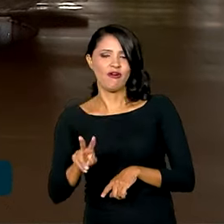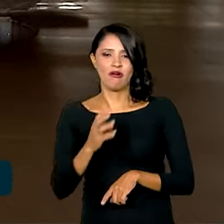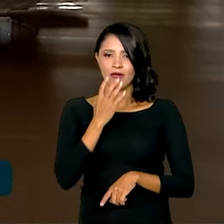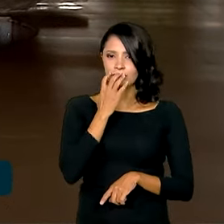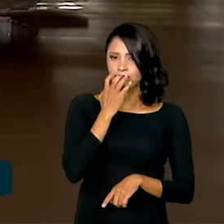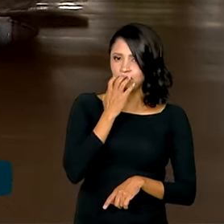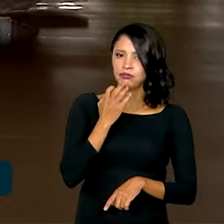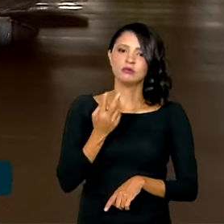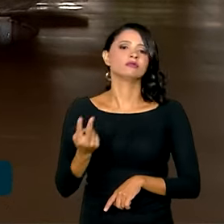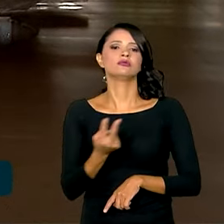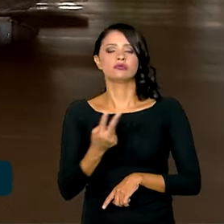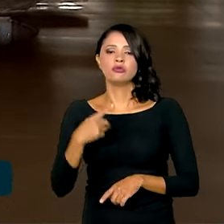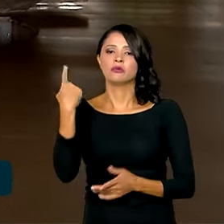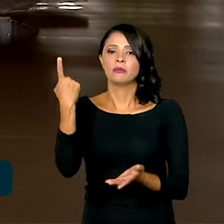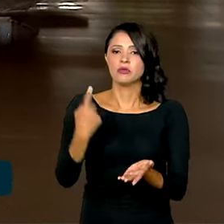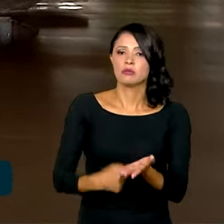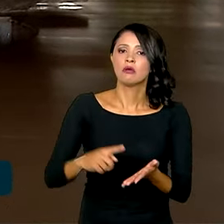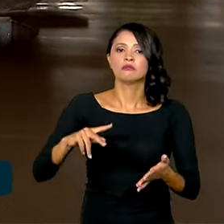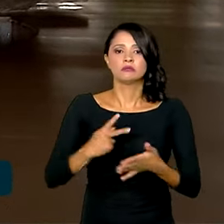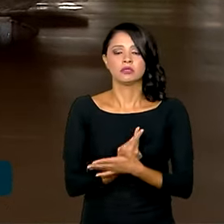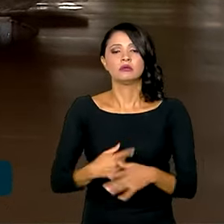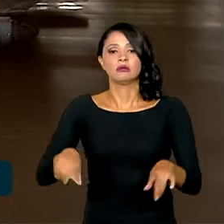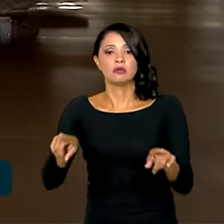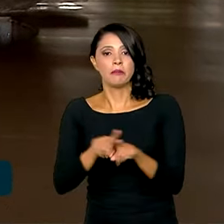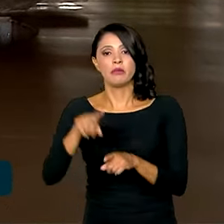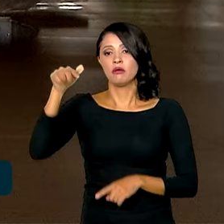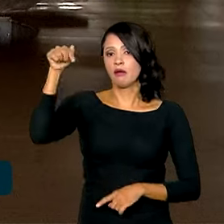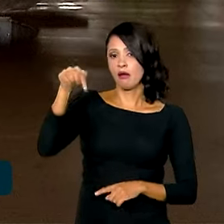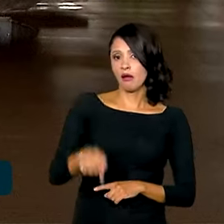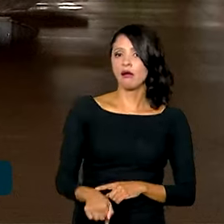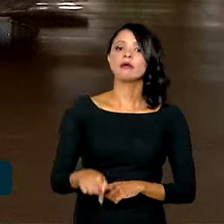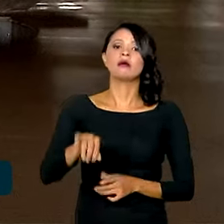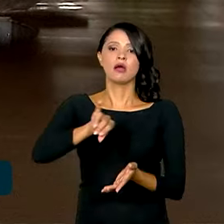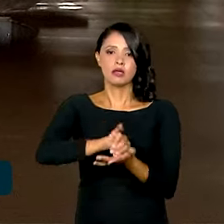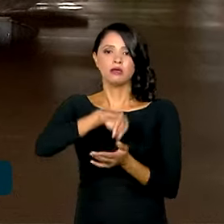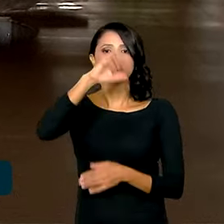Nicolás Maduro, marcado para acontecer também aqui na capital do Brasil. O Brasil é Brasil.